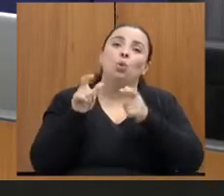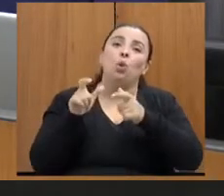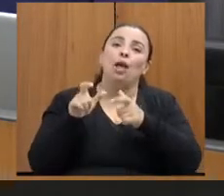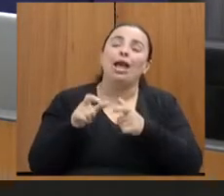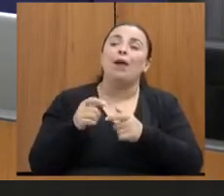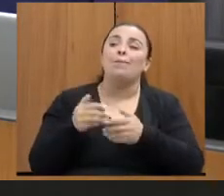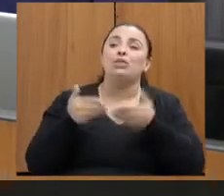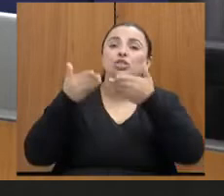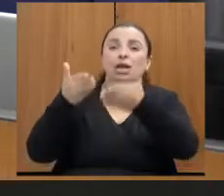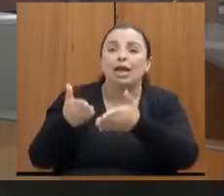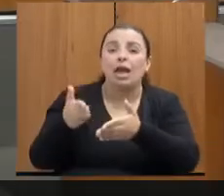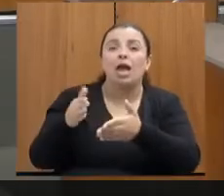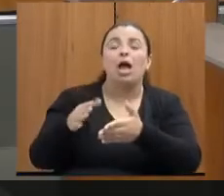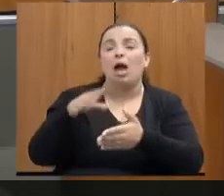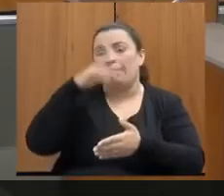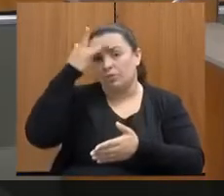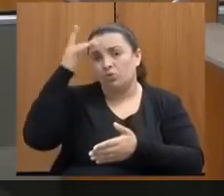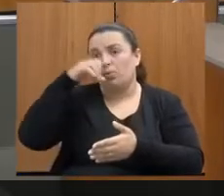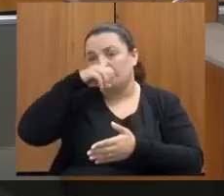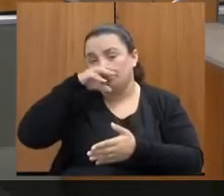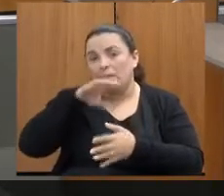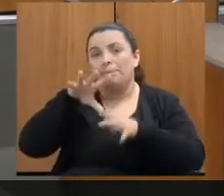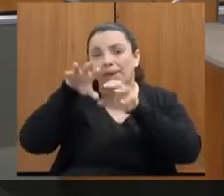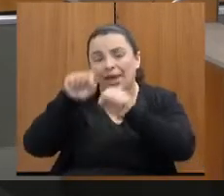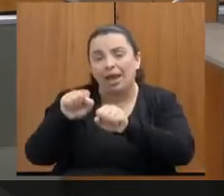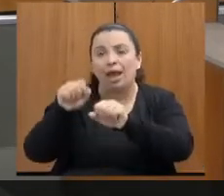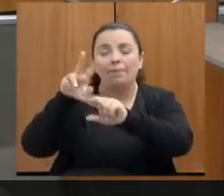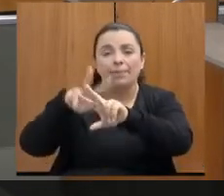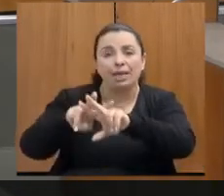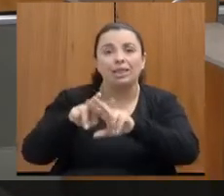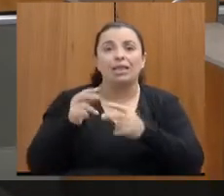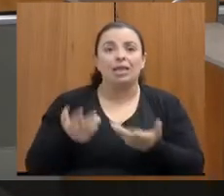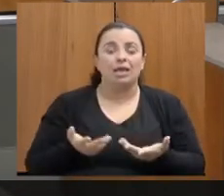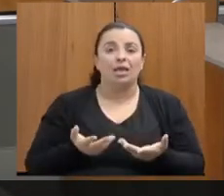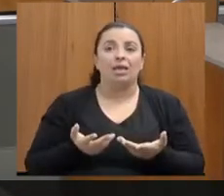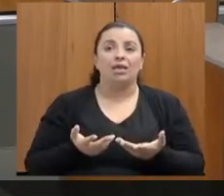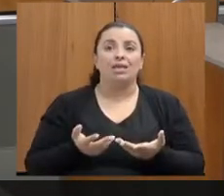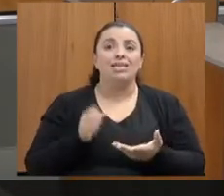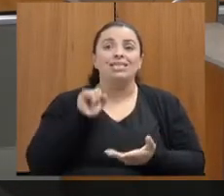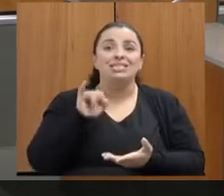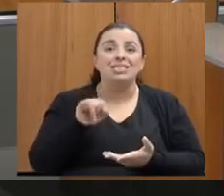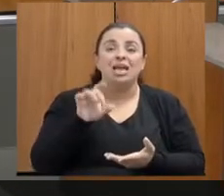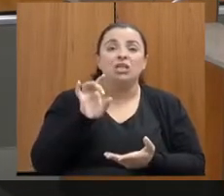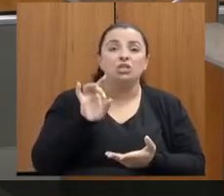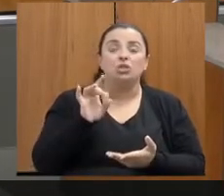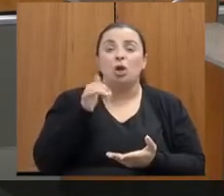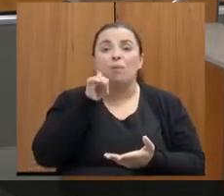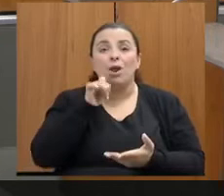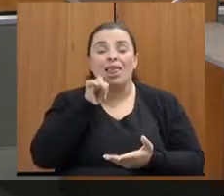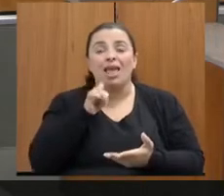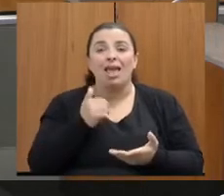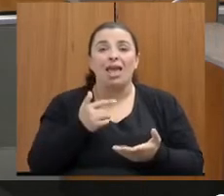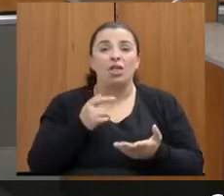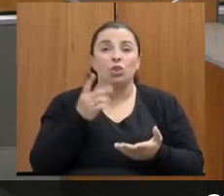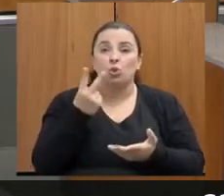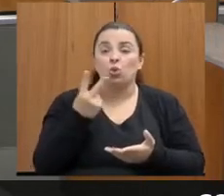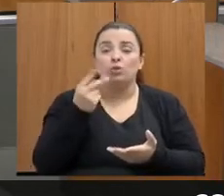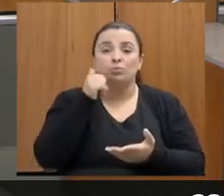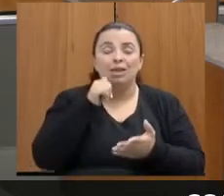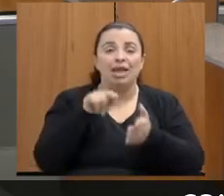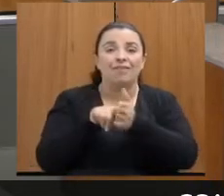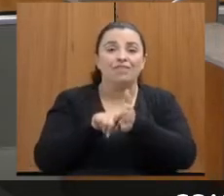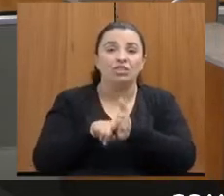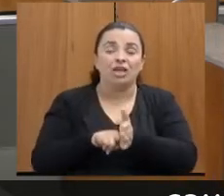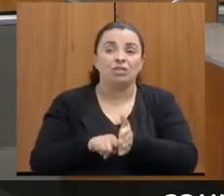ou num lugar de riscos, as chances de você reagir quando são duas investigadoras é muito maior do que quando são